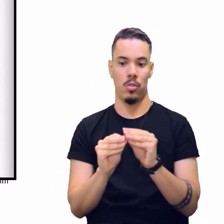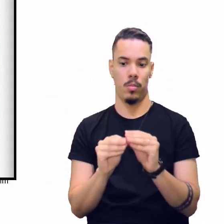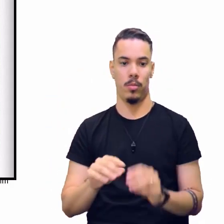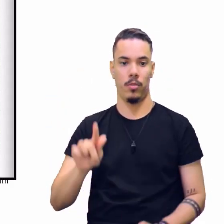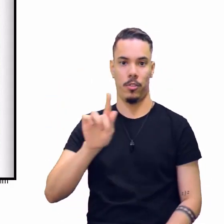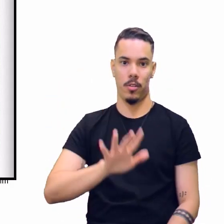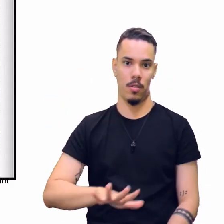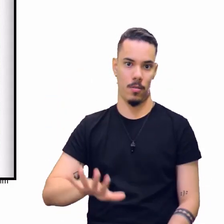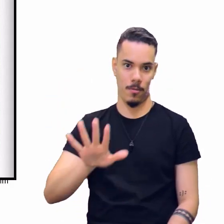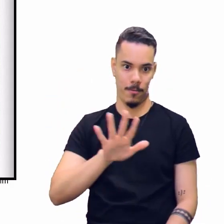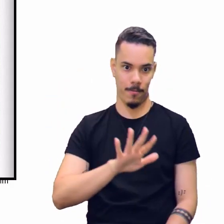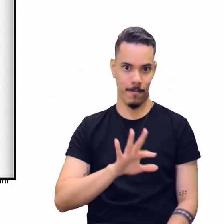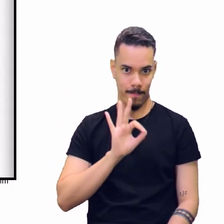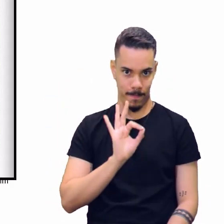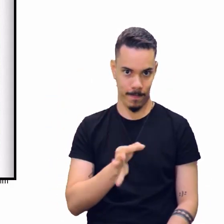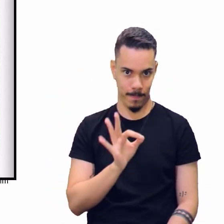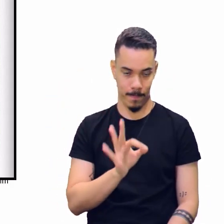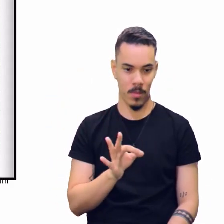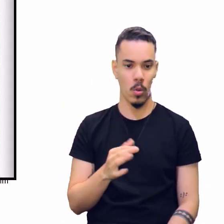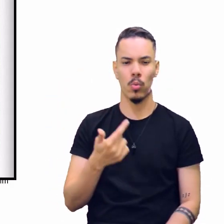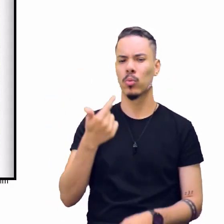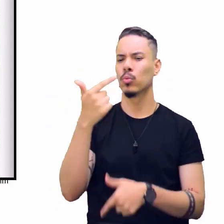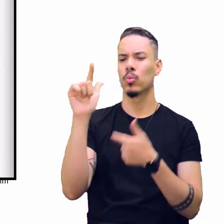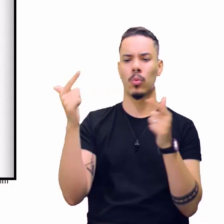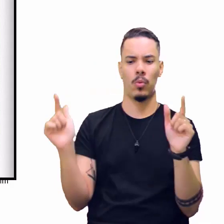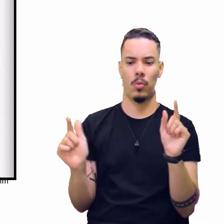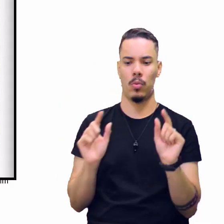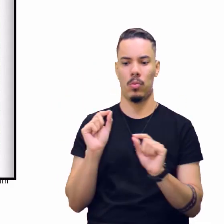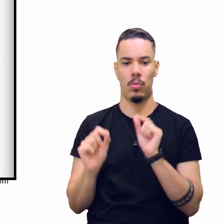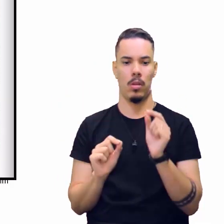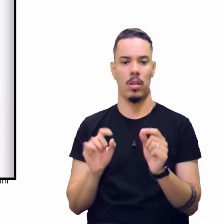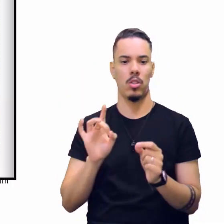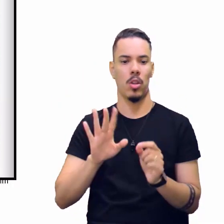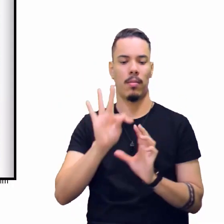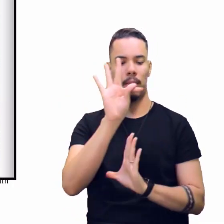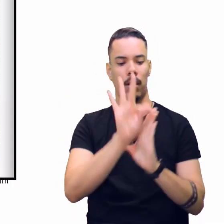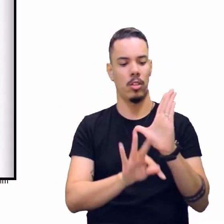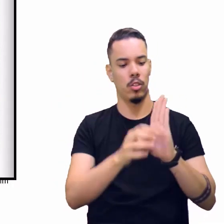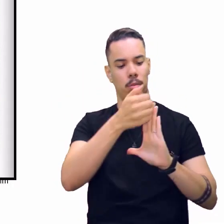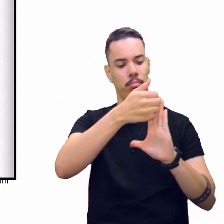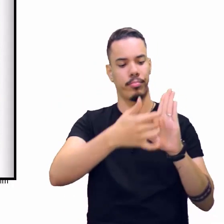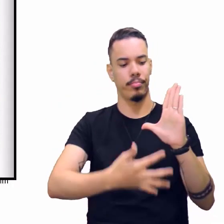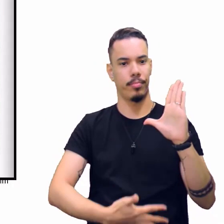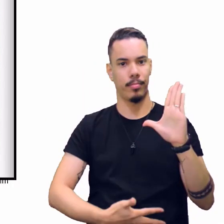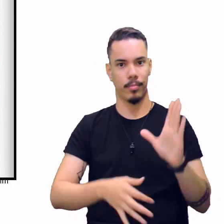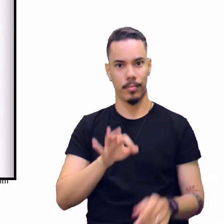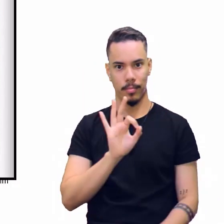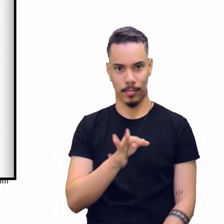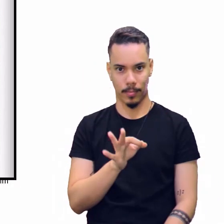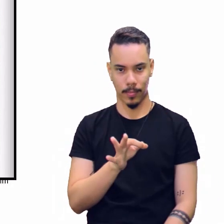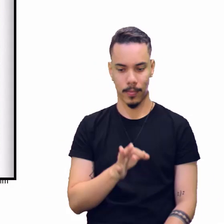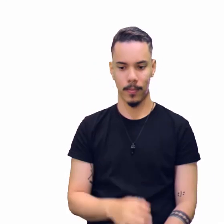reportagem. Tá certo? O restante é o quê? É o corpo do texto. Beleza?